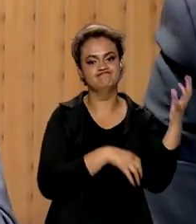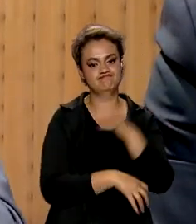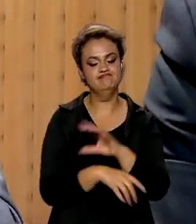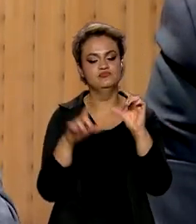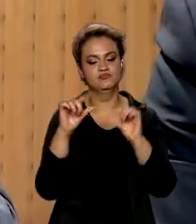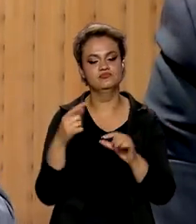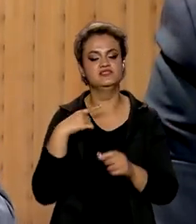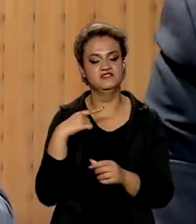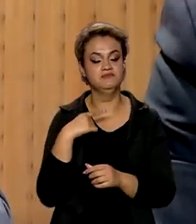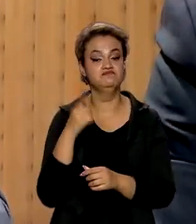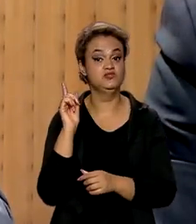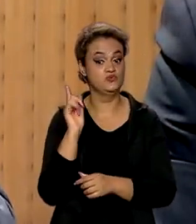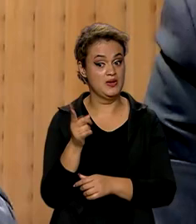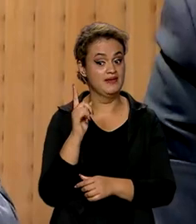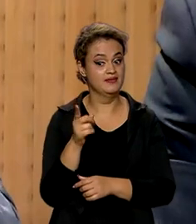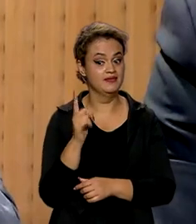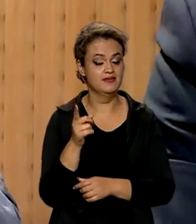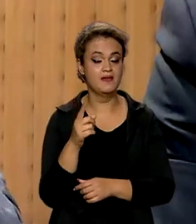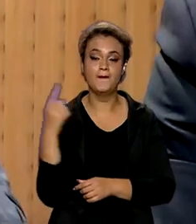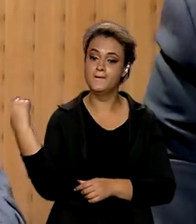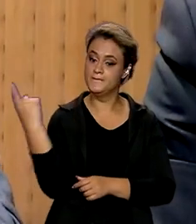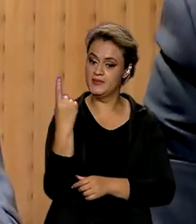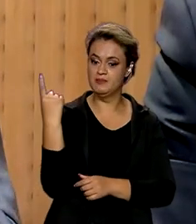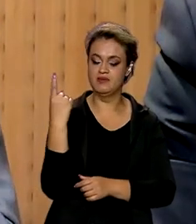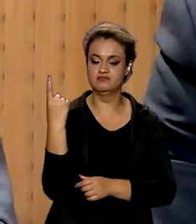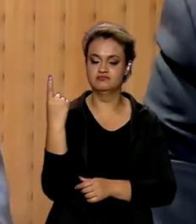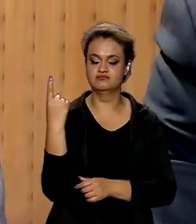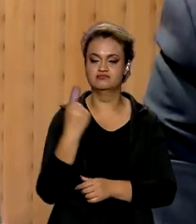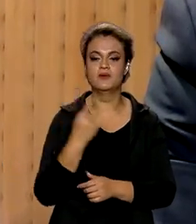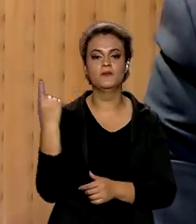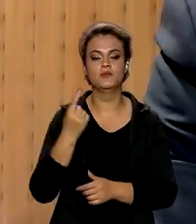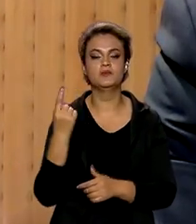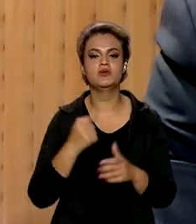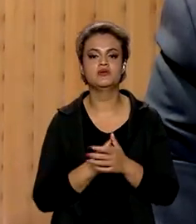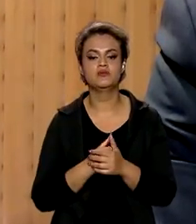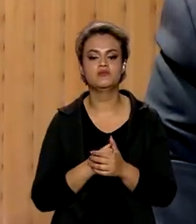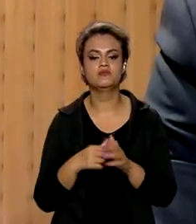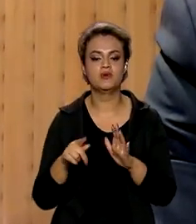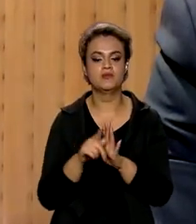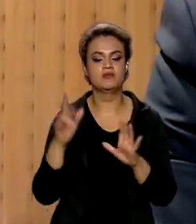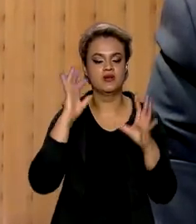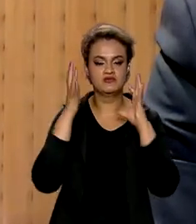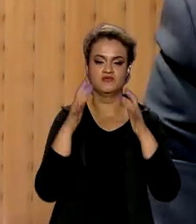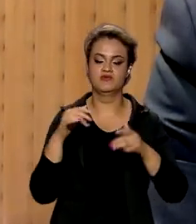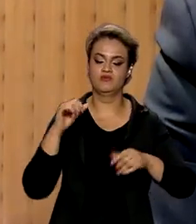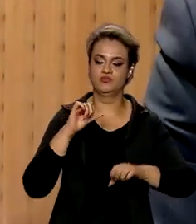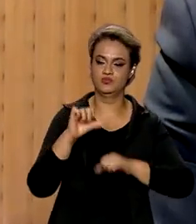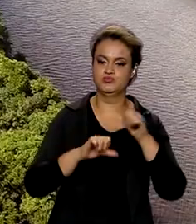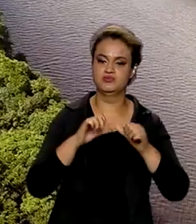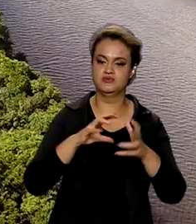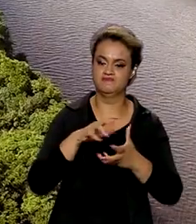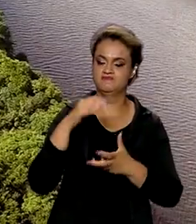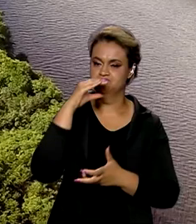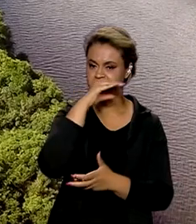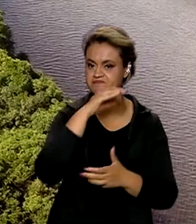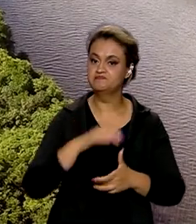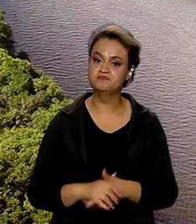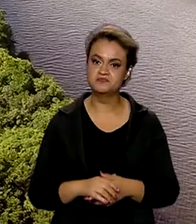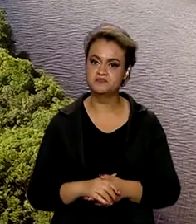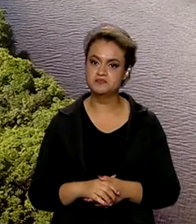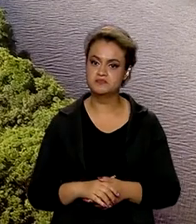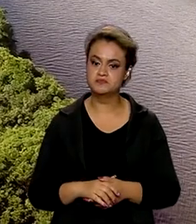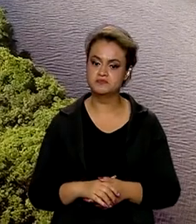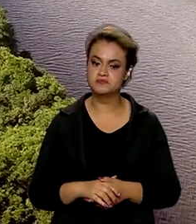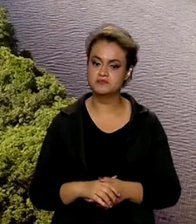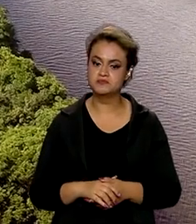E esse é o primeiríssimo item do combate ao aquecimento global. O Brasil pode